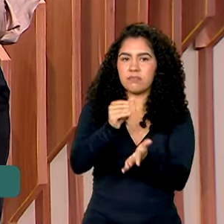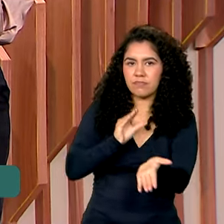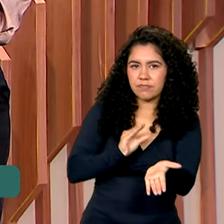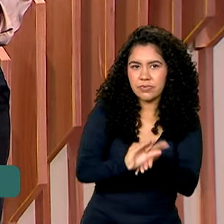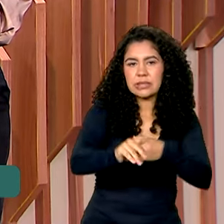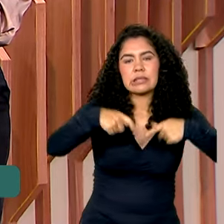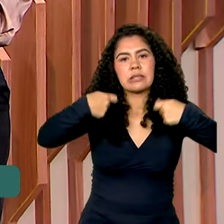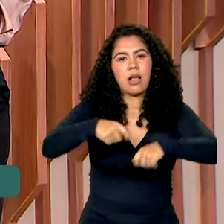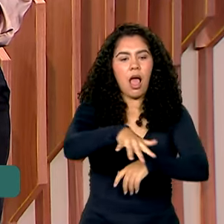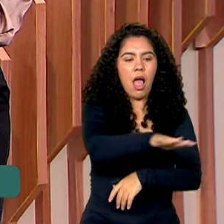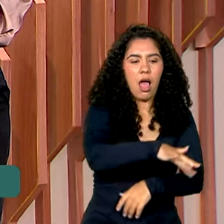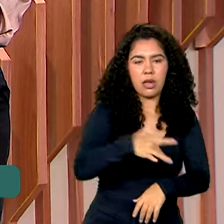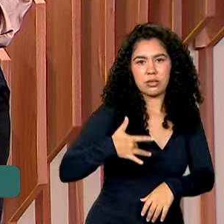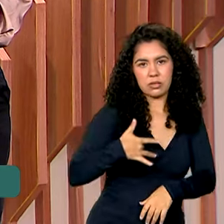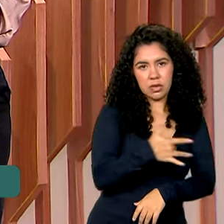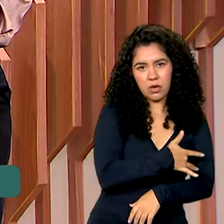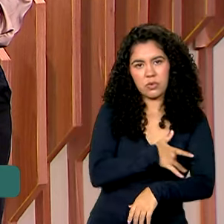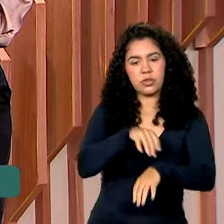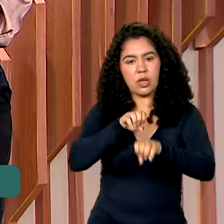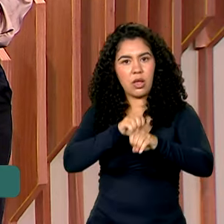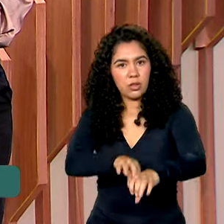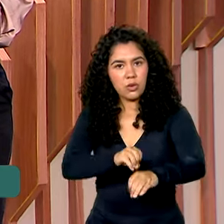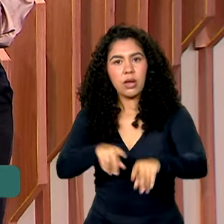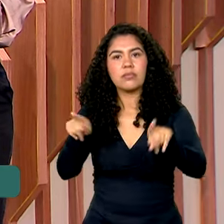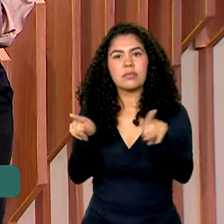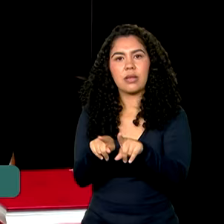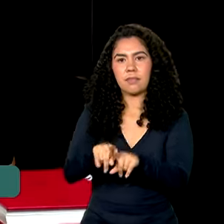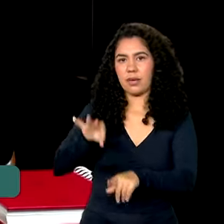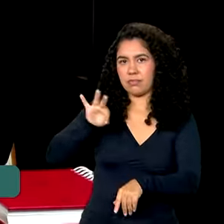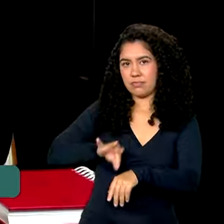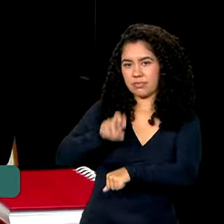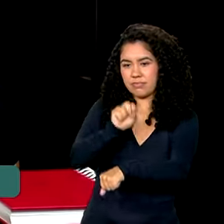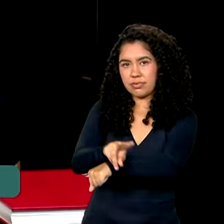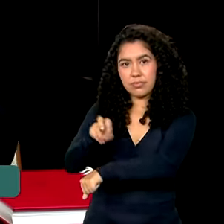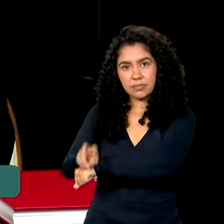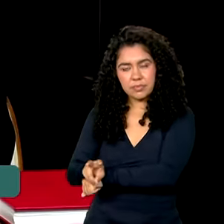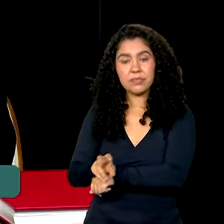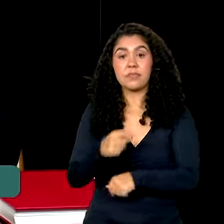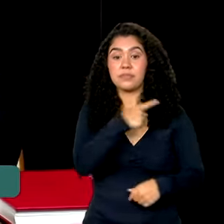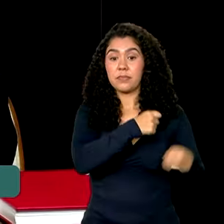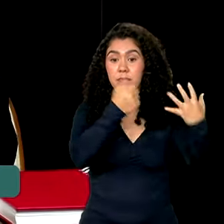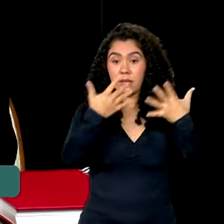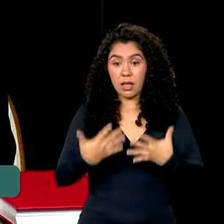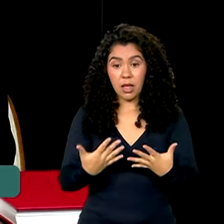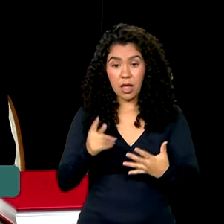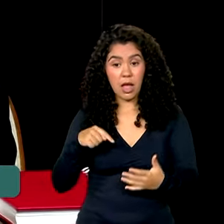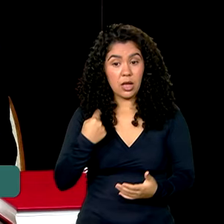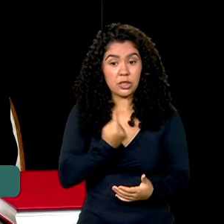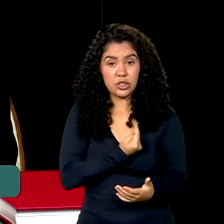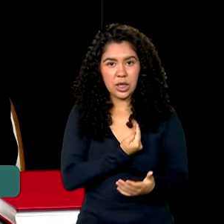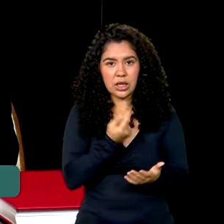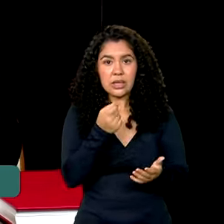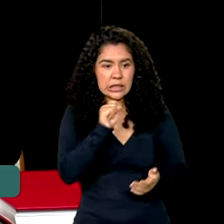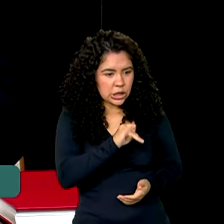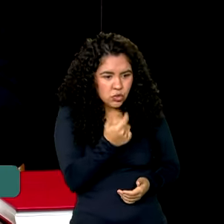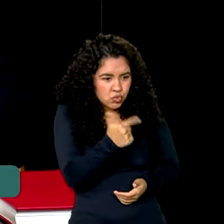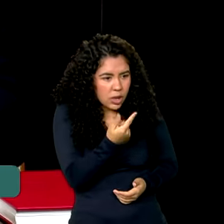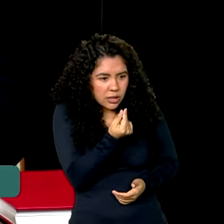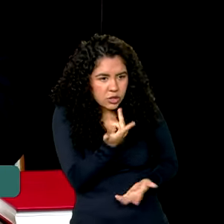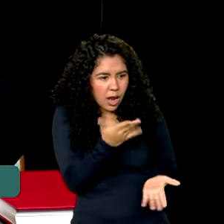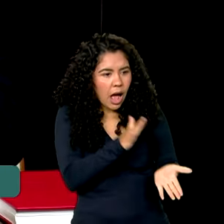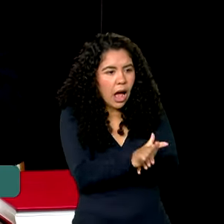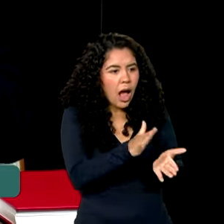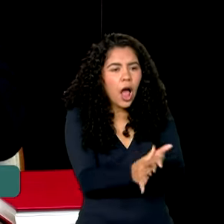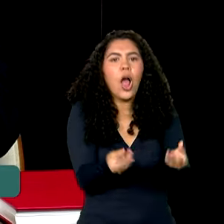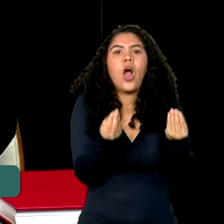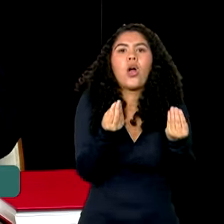saúde, educação e aumento da renda dos trabalhadores. A gente não pode gastar o que a gente não tem. Se a gente tiver